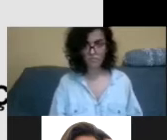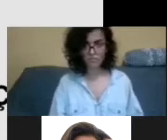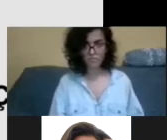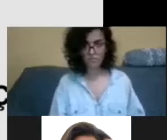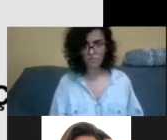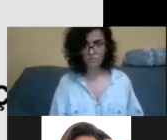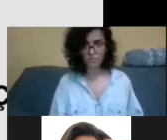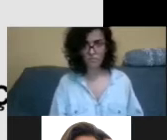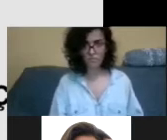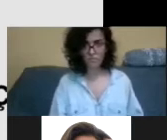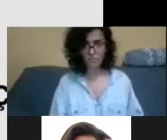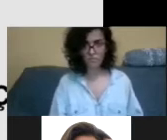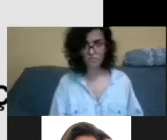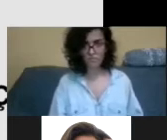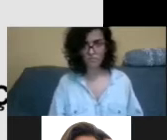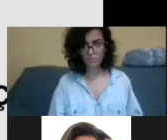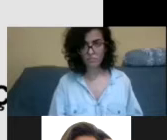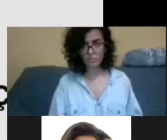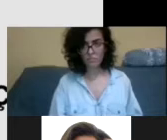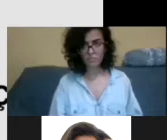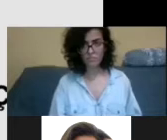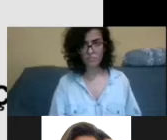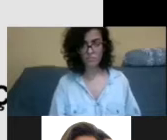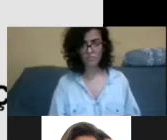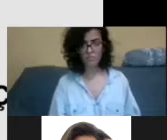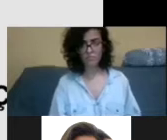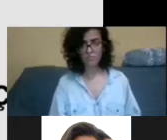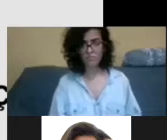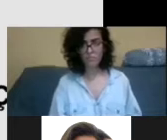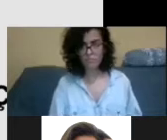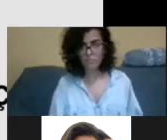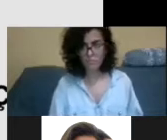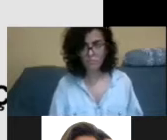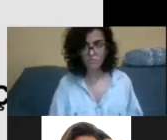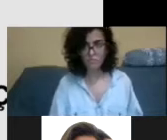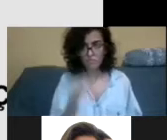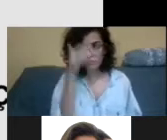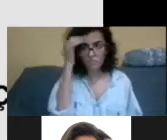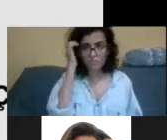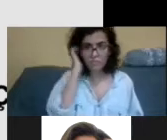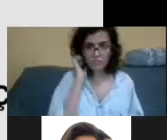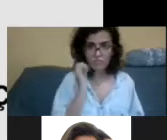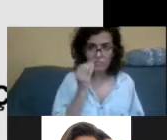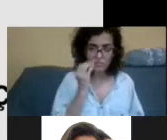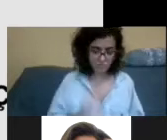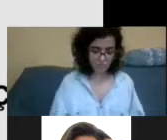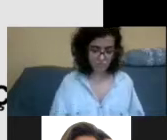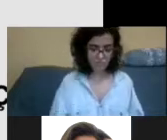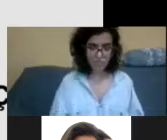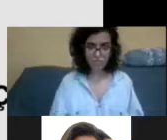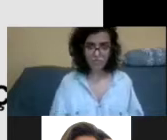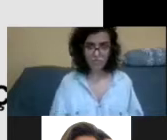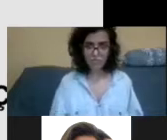lembrar disso, eu queria que uma pessoa cega assistisse essa live, então, eu vou fazer por onde? Ou seja, eu vou torná-la